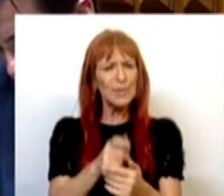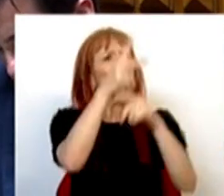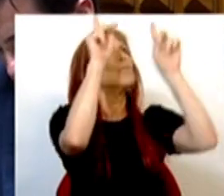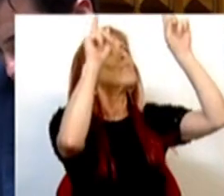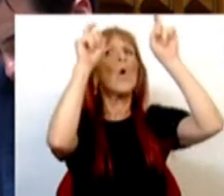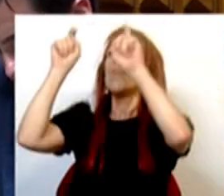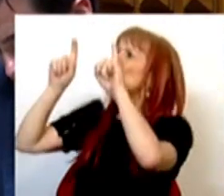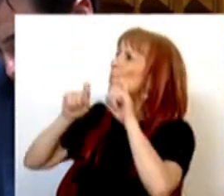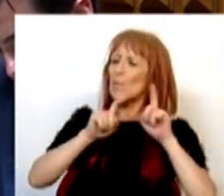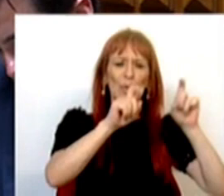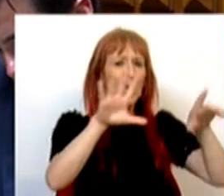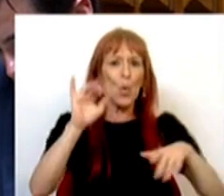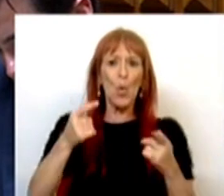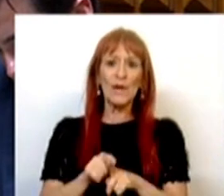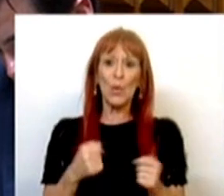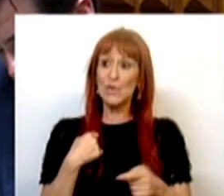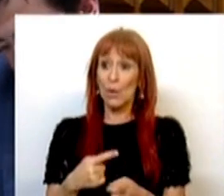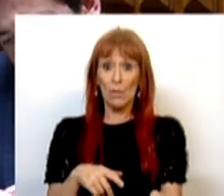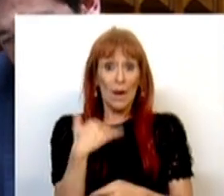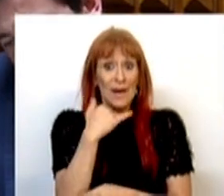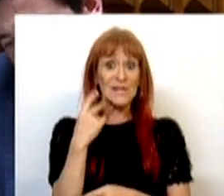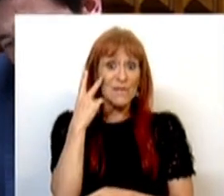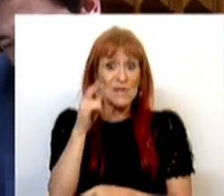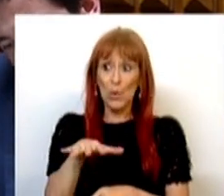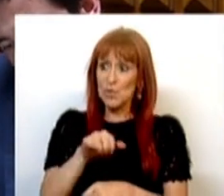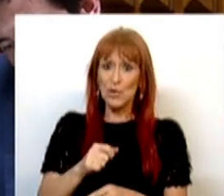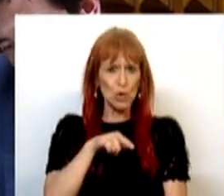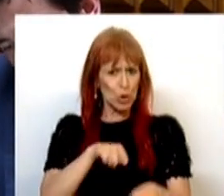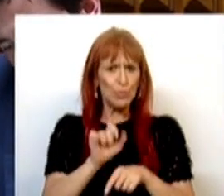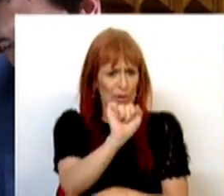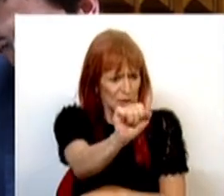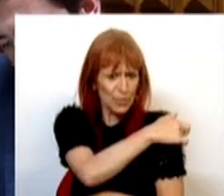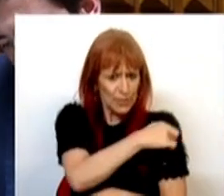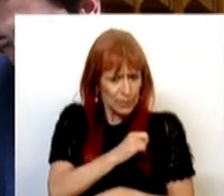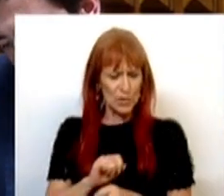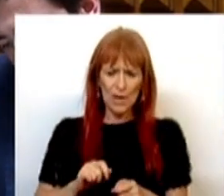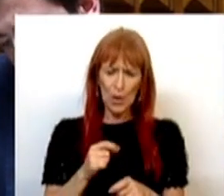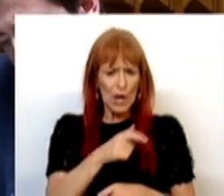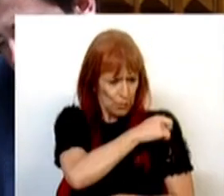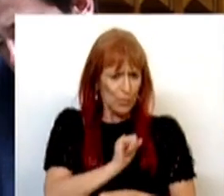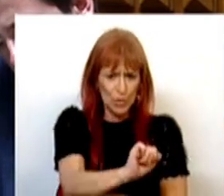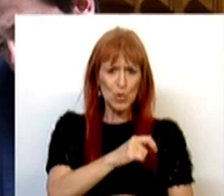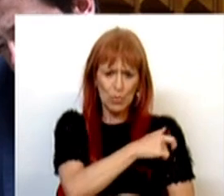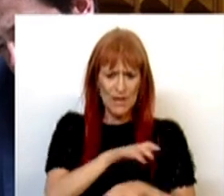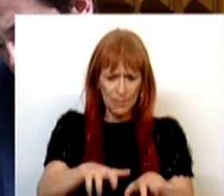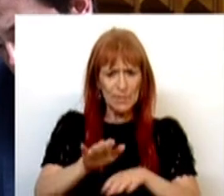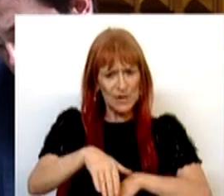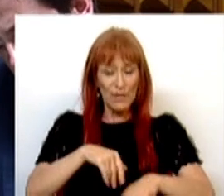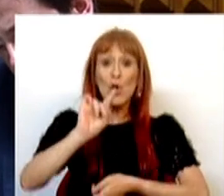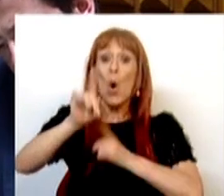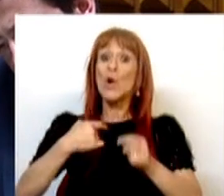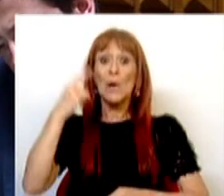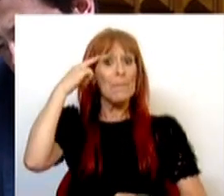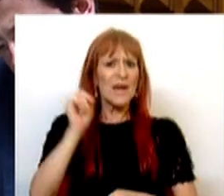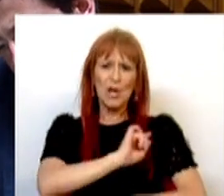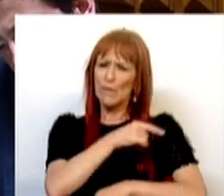fotograficamente os seus espaços, quando em alegria visita o sítio onde os seus deputados exercem em seu nome o mandato parlamentar, mas aquilo que